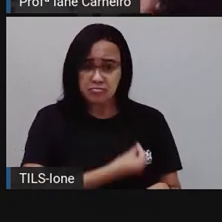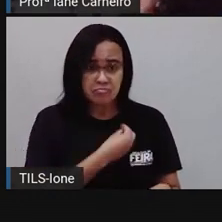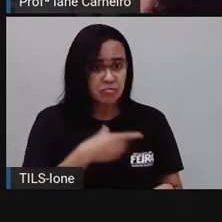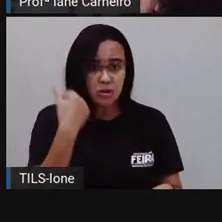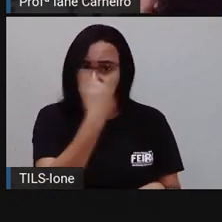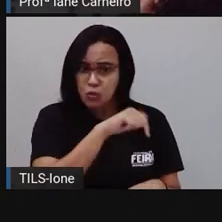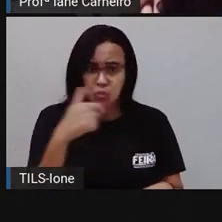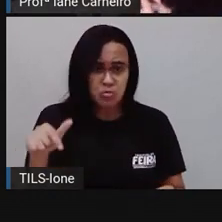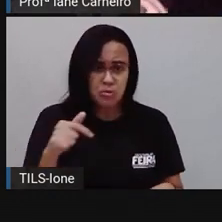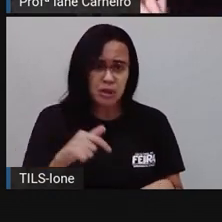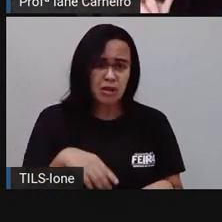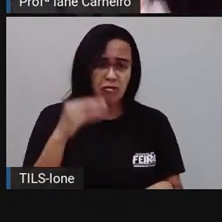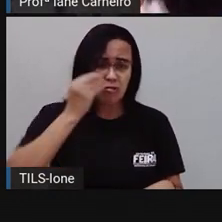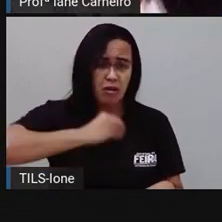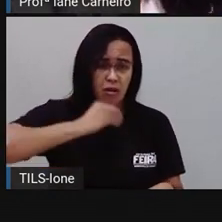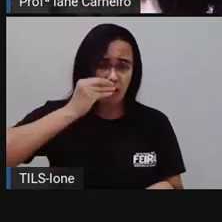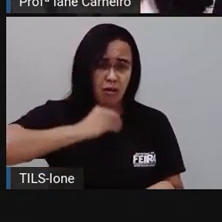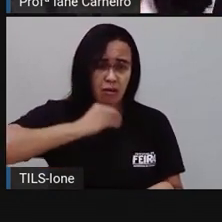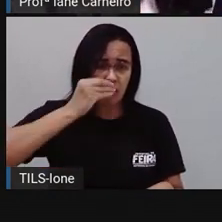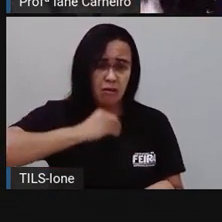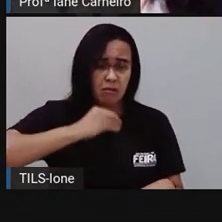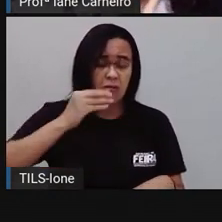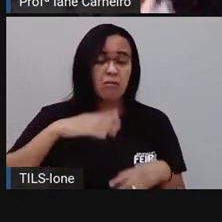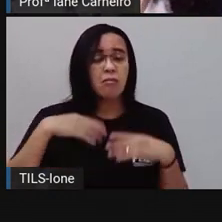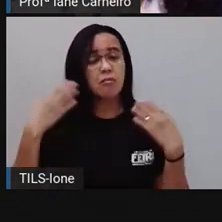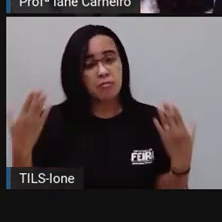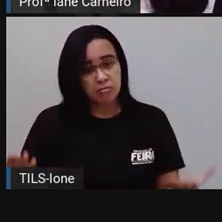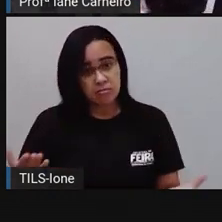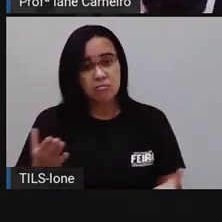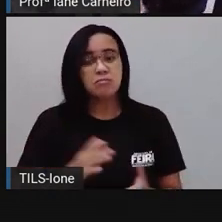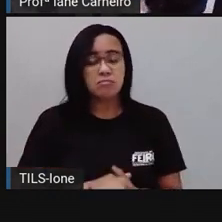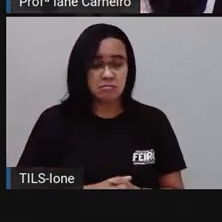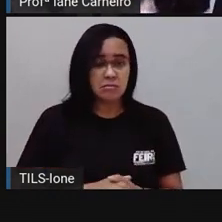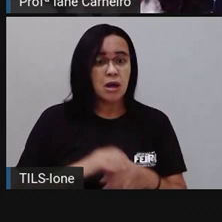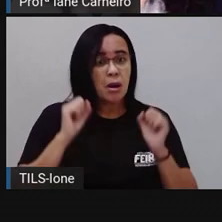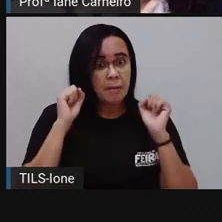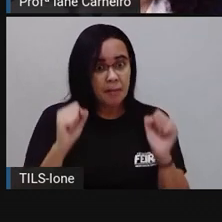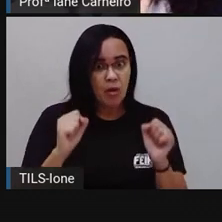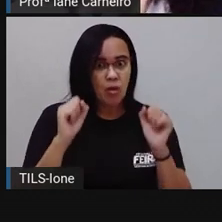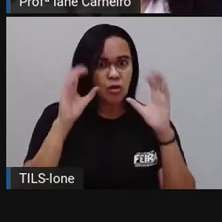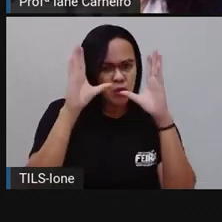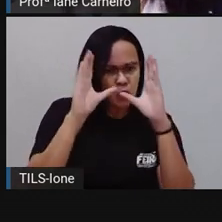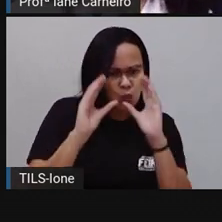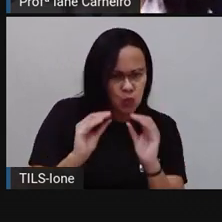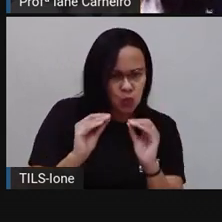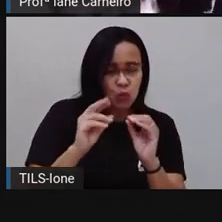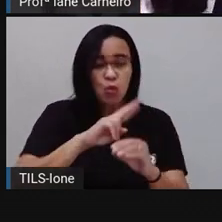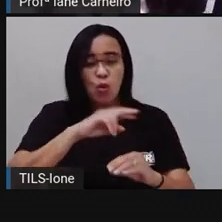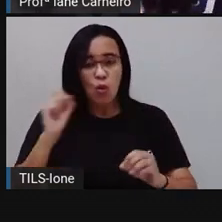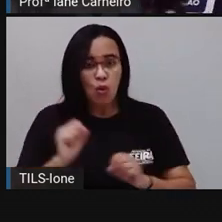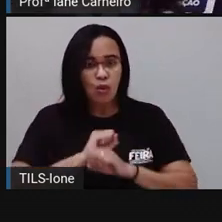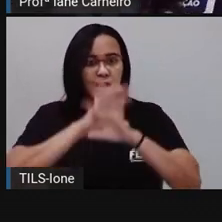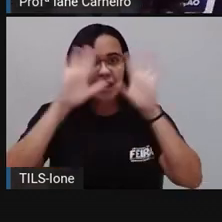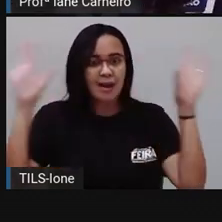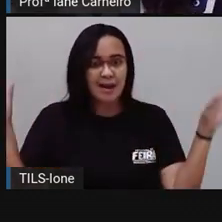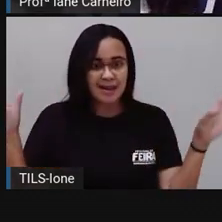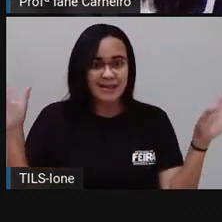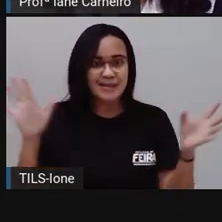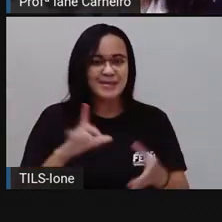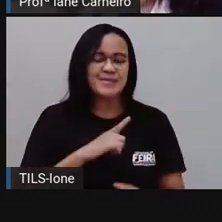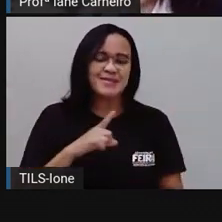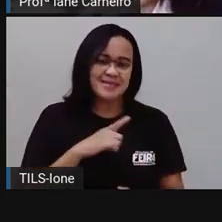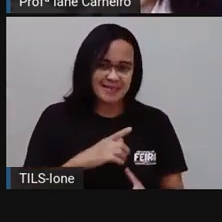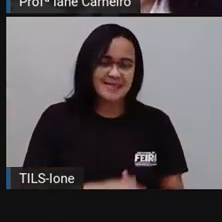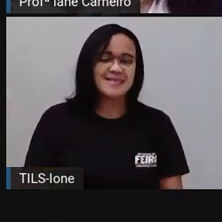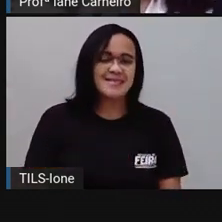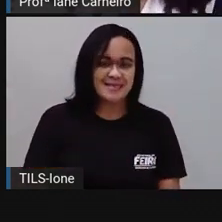Então ele fala, ó, pode tornar algo escuro ou bastante clareado, né? Então